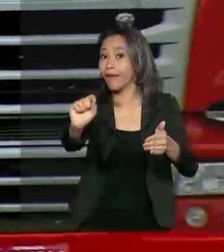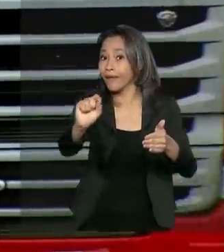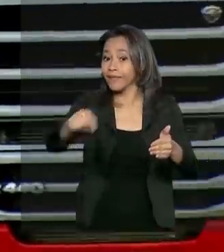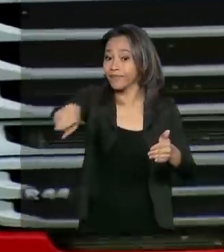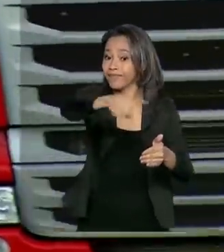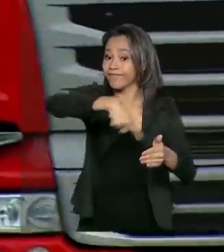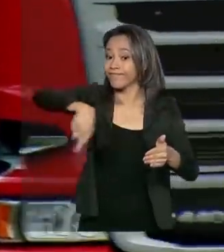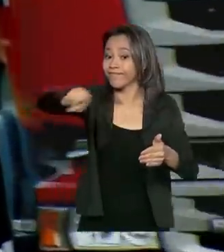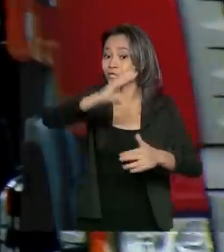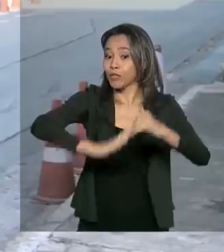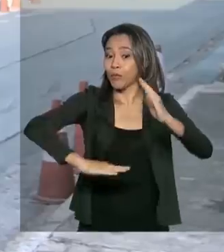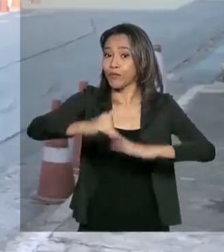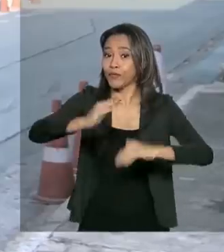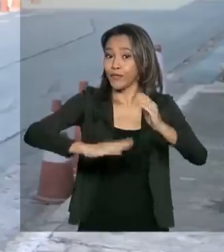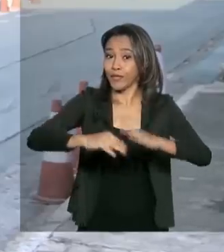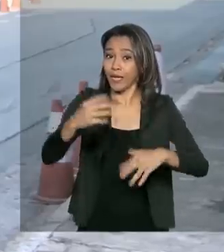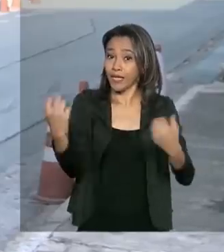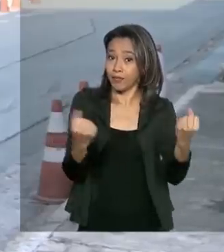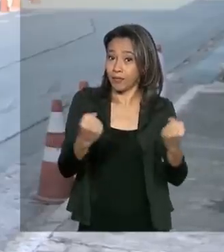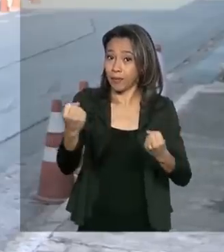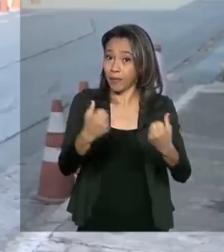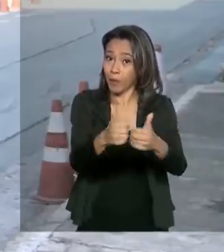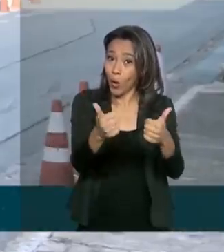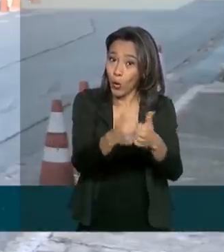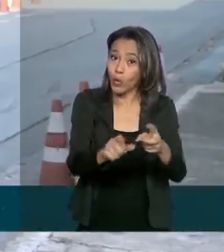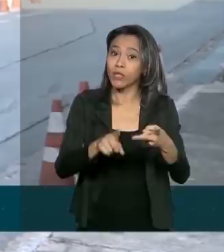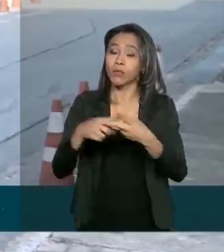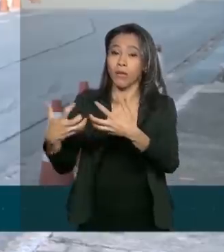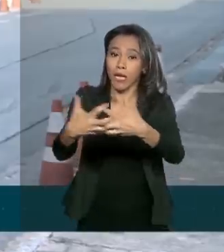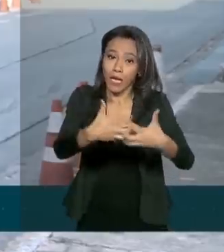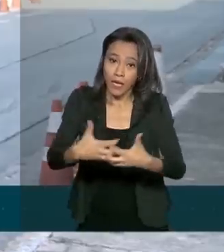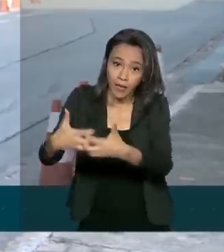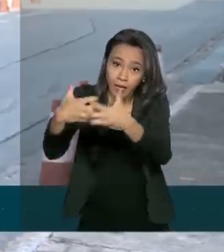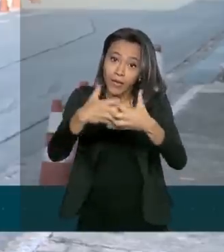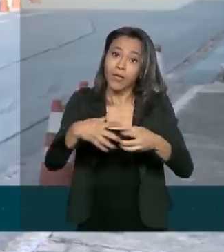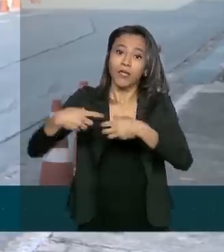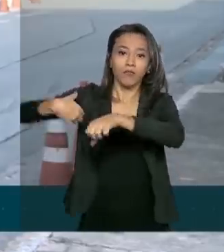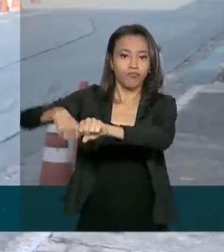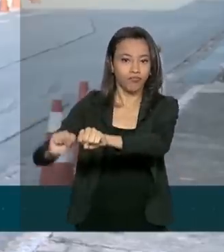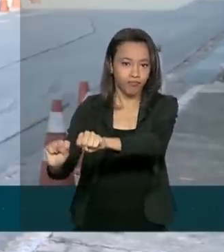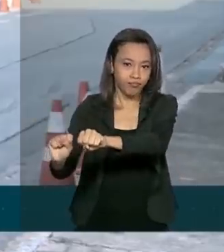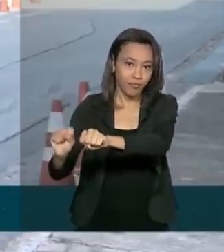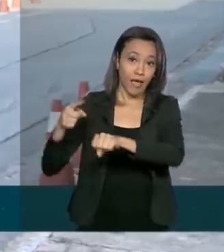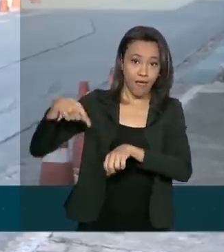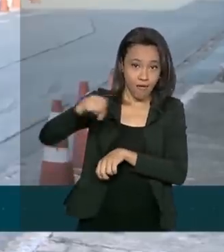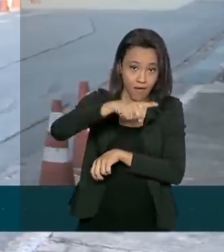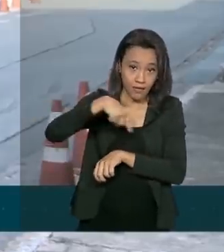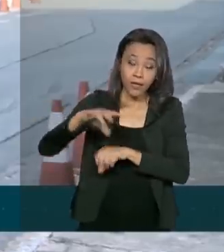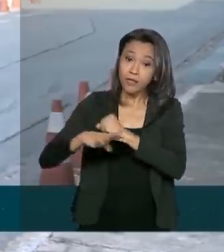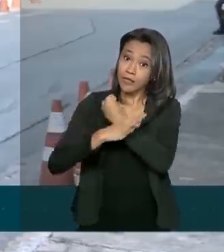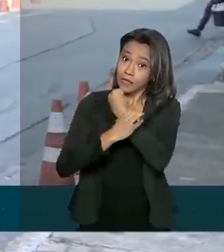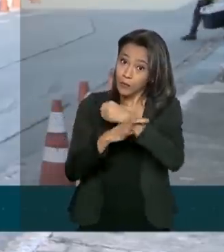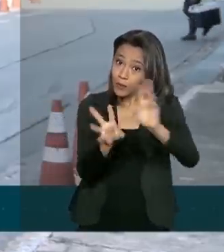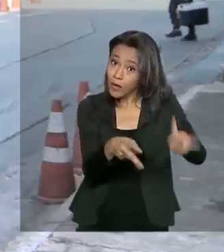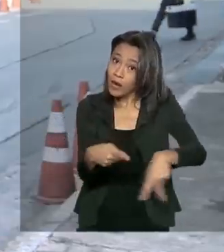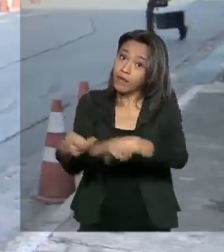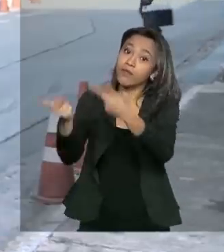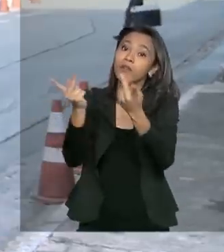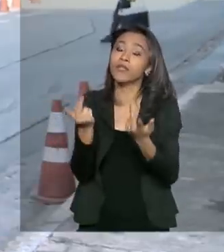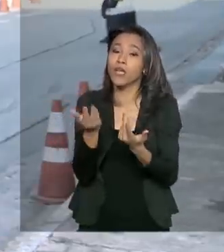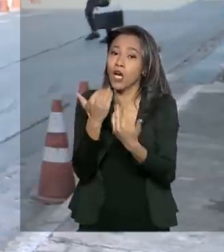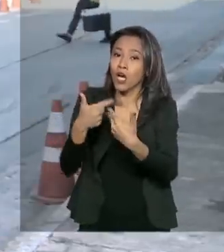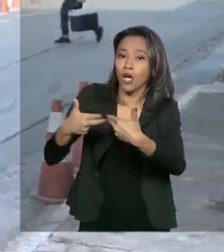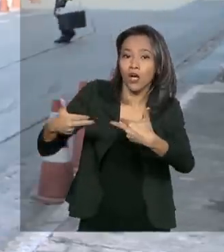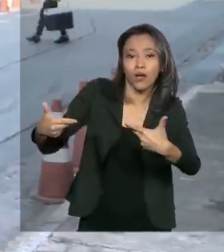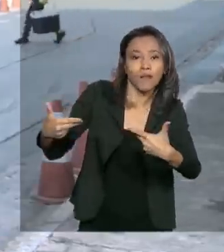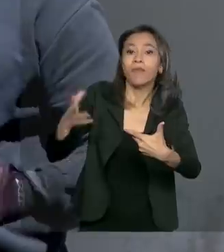do setor de transporte, como motoristas de ônibus, de caminhões e motoboys, que garantem o abastecimento e o conforto de